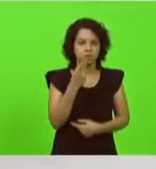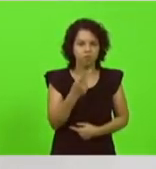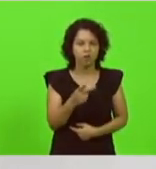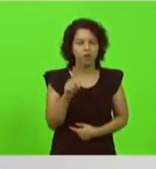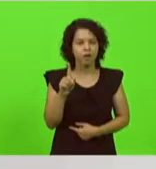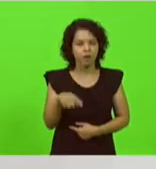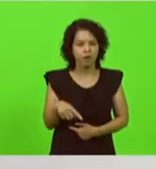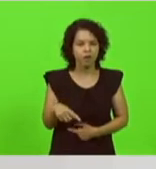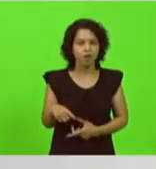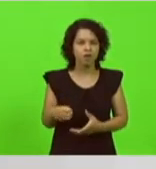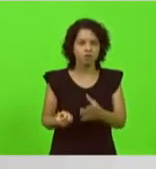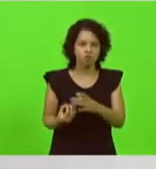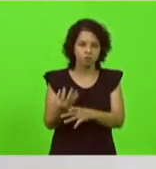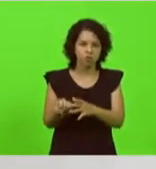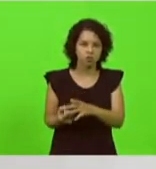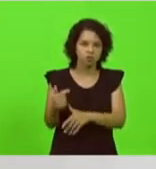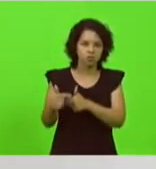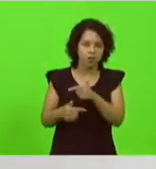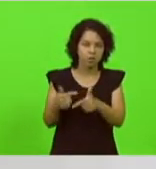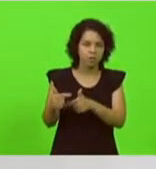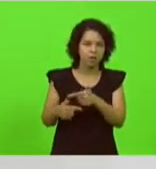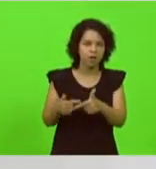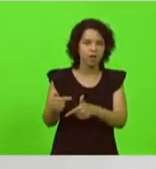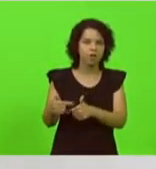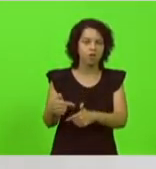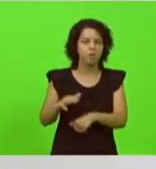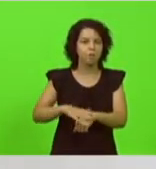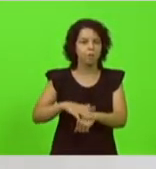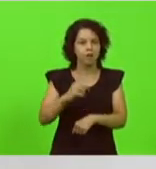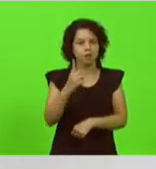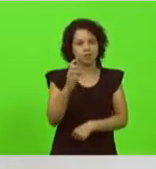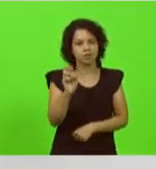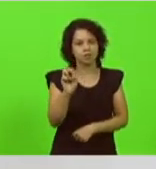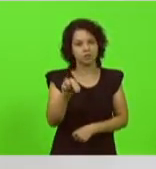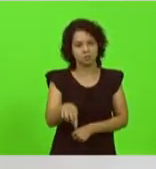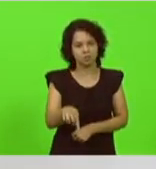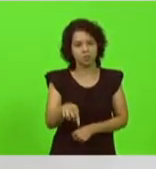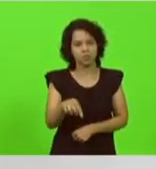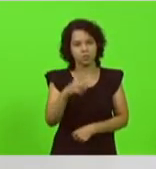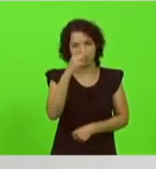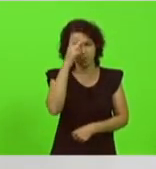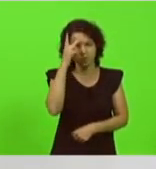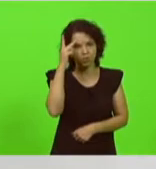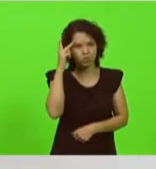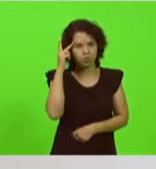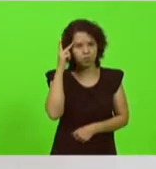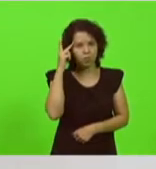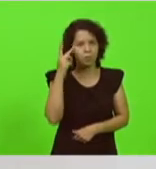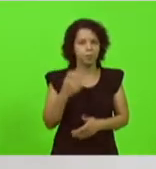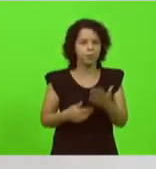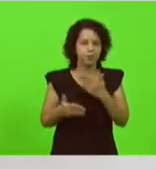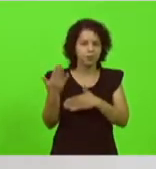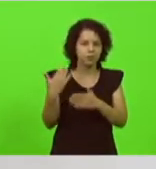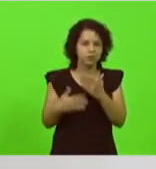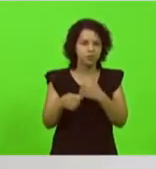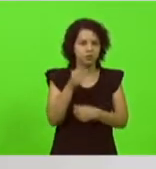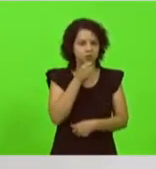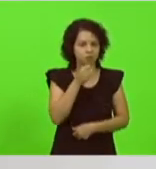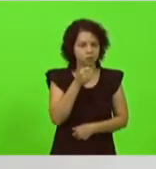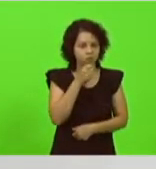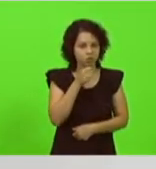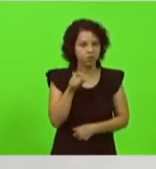de emprego gerando emprego para mais de 15 mil pessoas e ela é emocionada em uma de suas entrevistas que eu pude ler